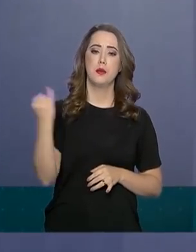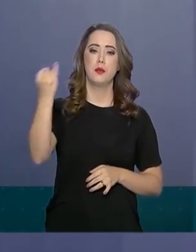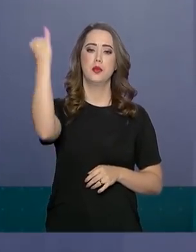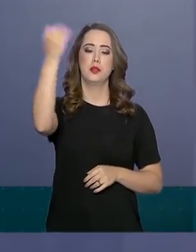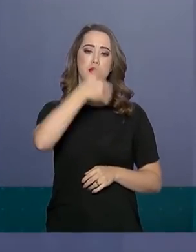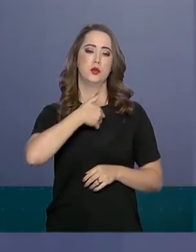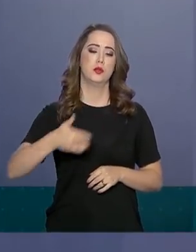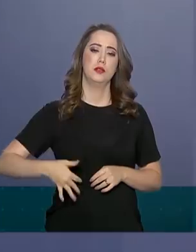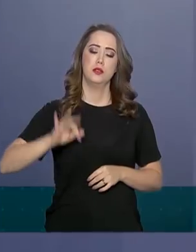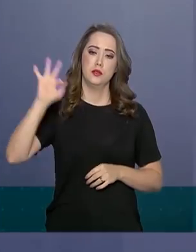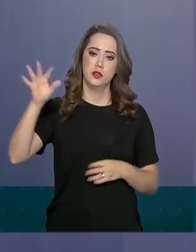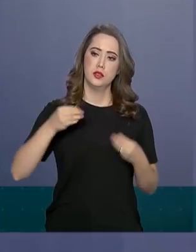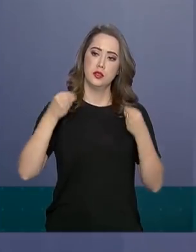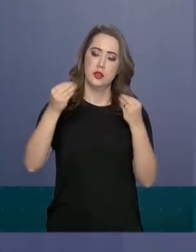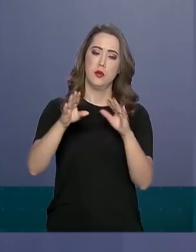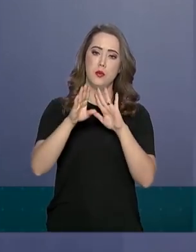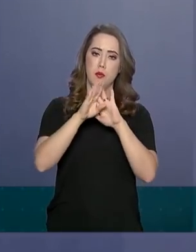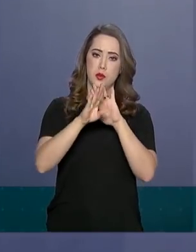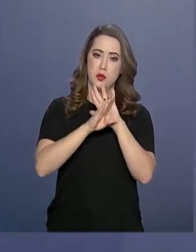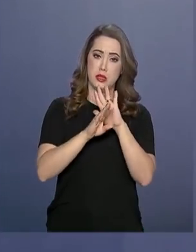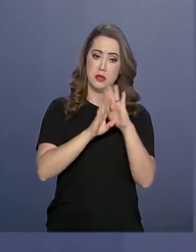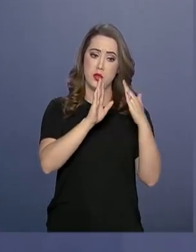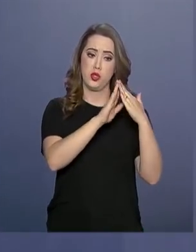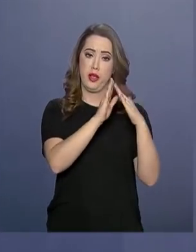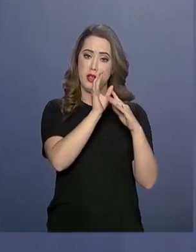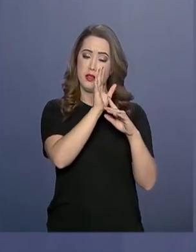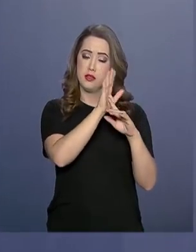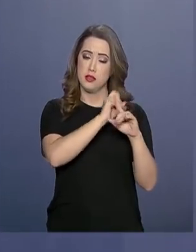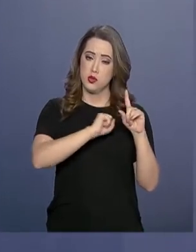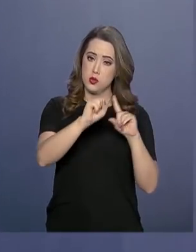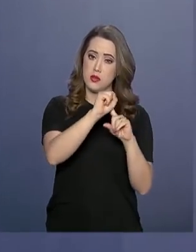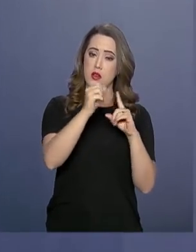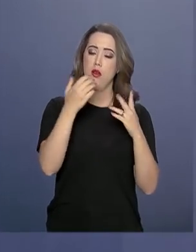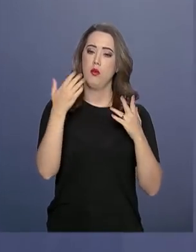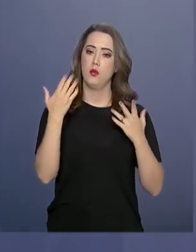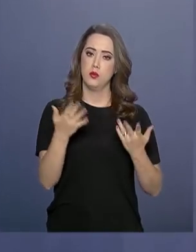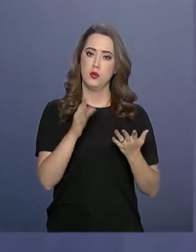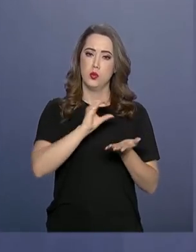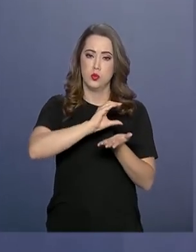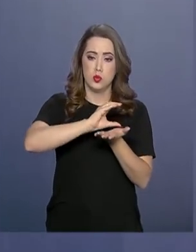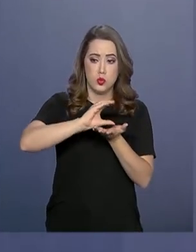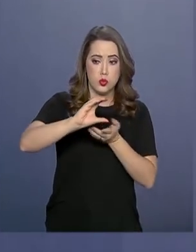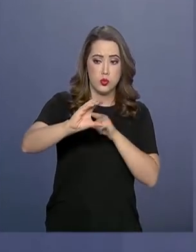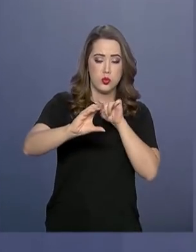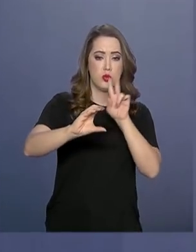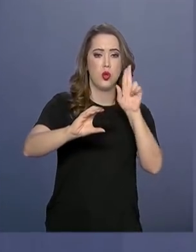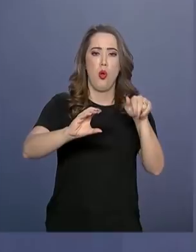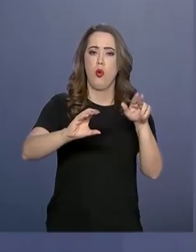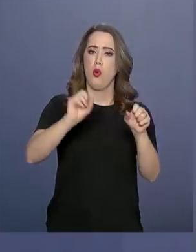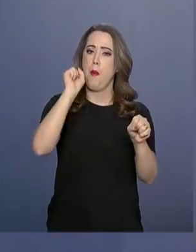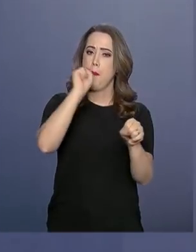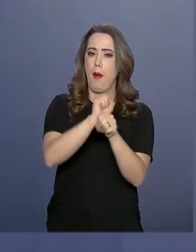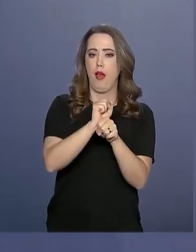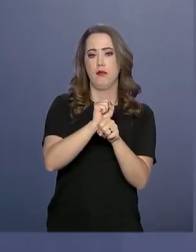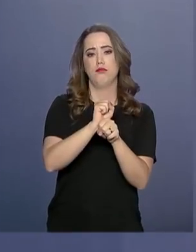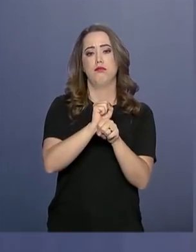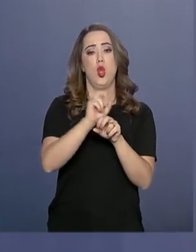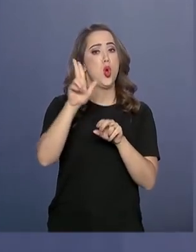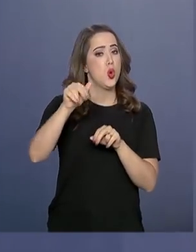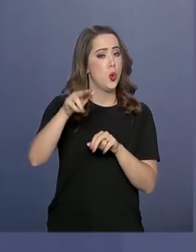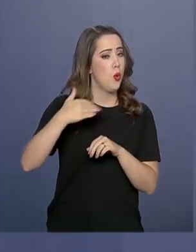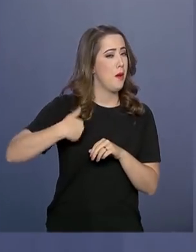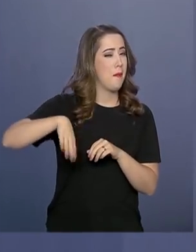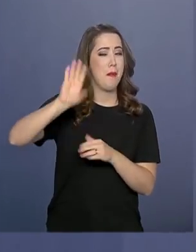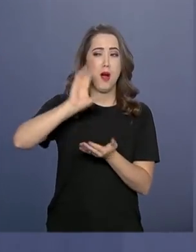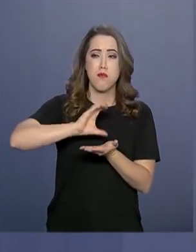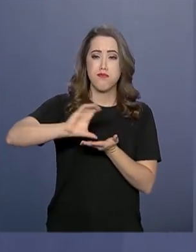governo federal dá ao programa de habitação social. Os investimentos nunca pararam. Foram